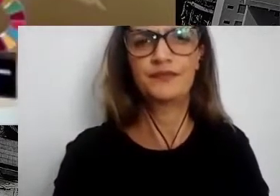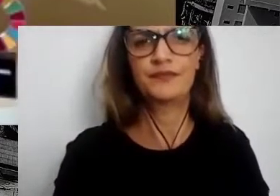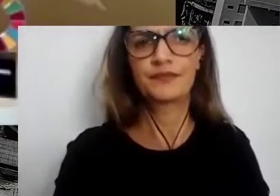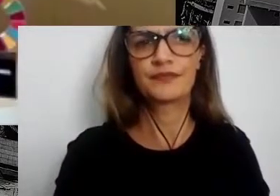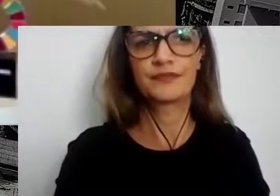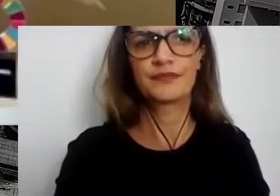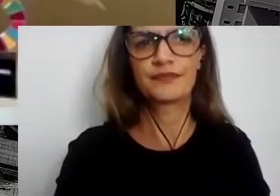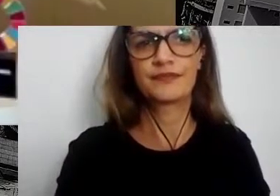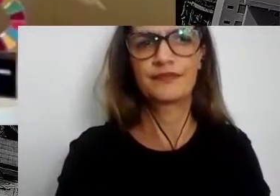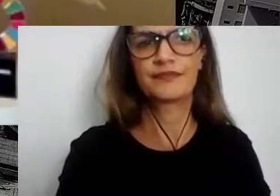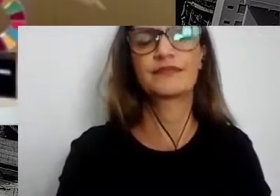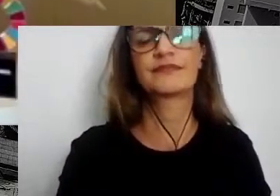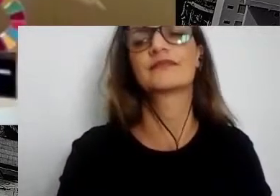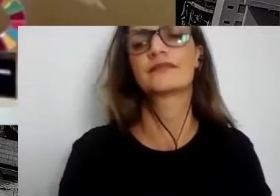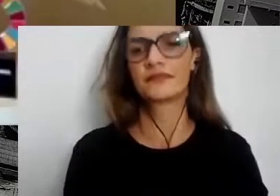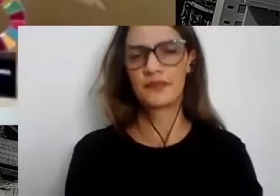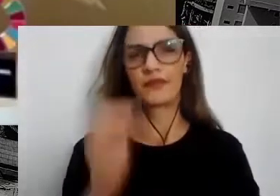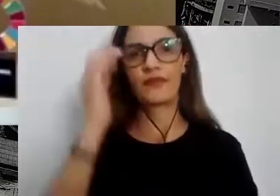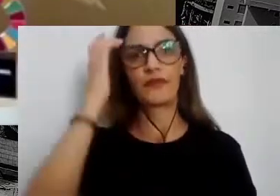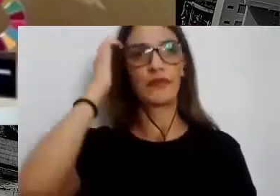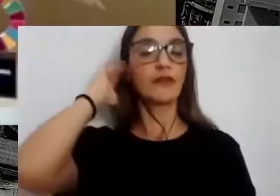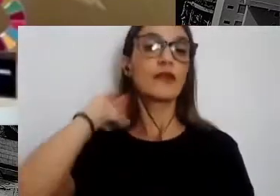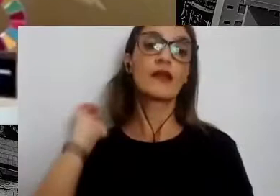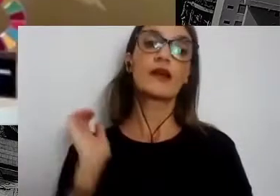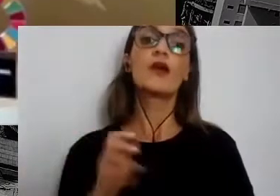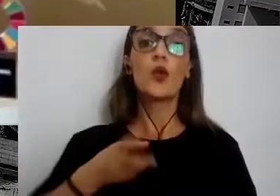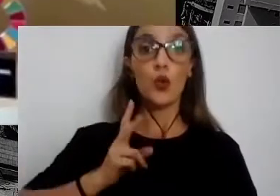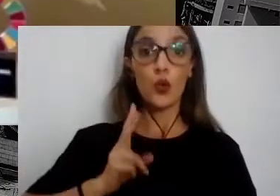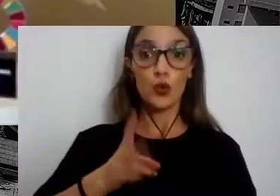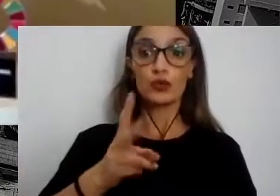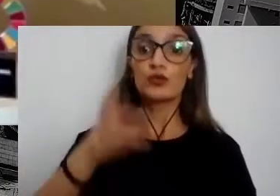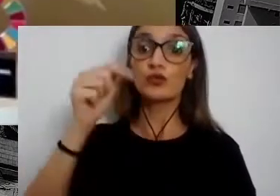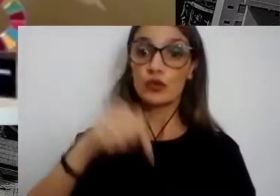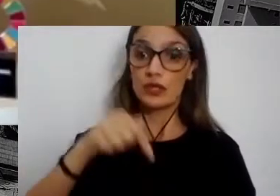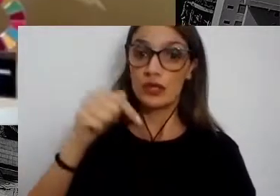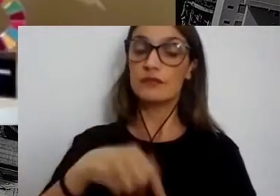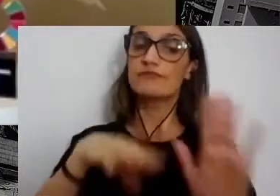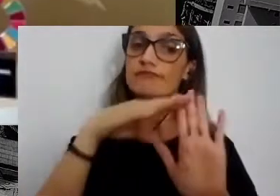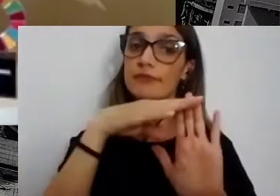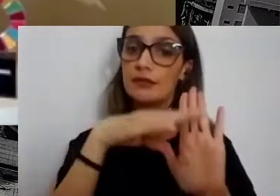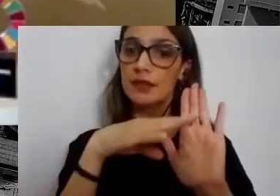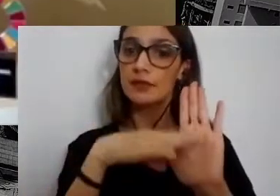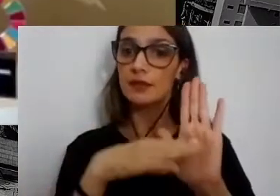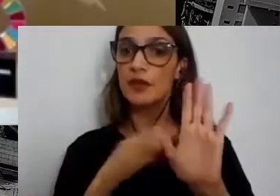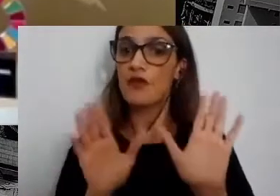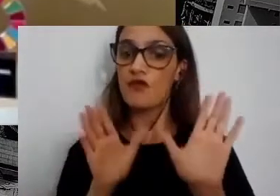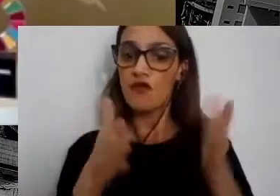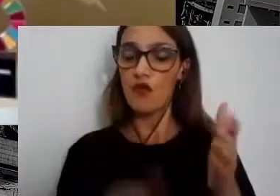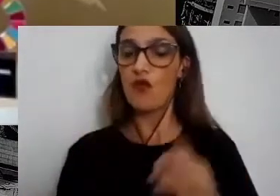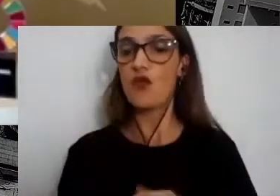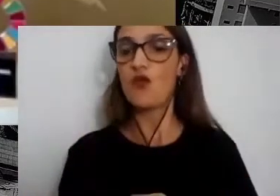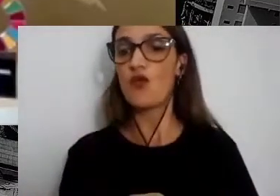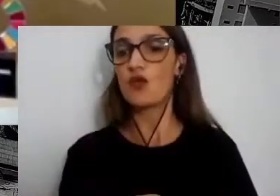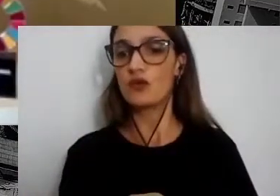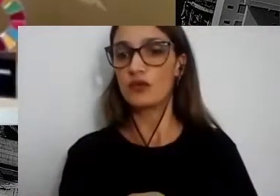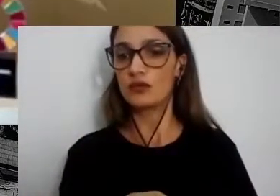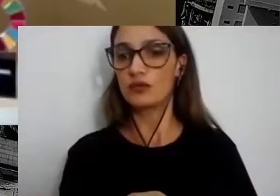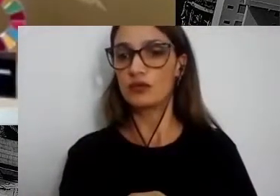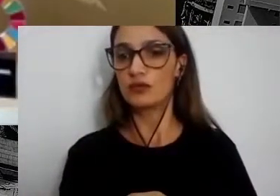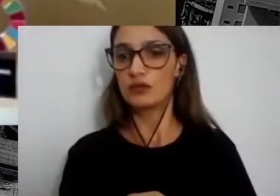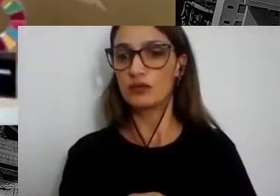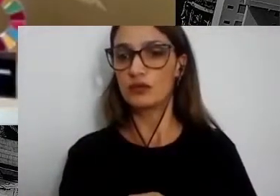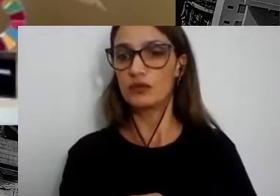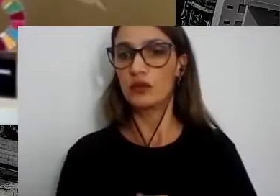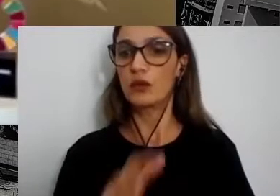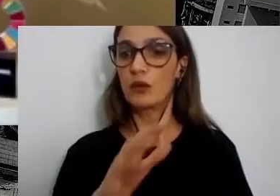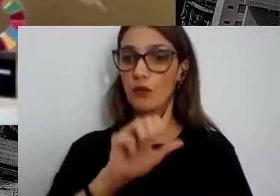Sustentável promove. A gente continua aqui a programação do Fórum Virada Sustentável, que aliás, se você